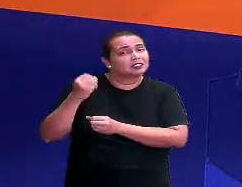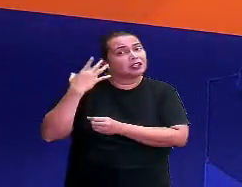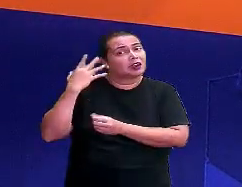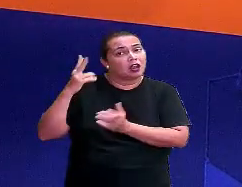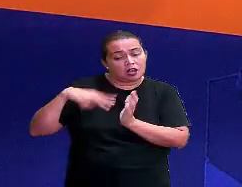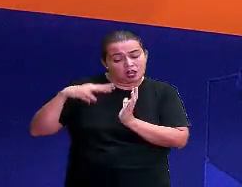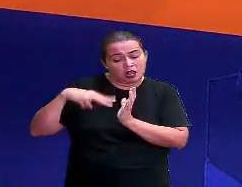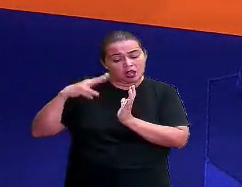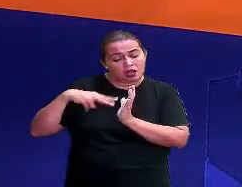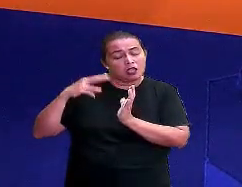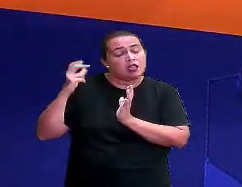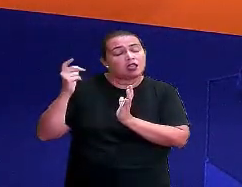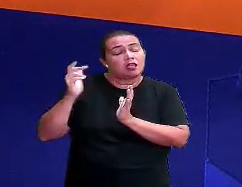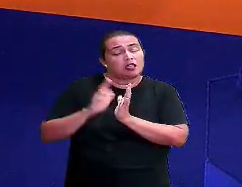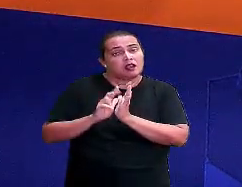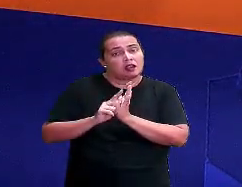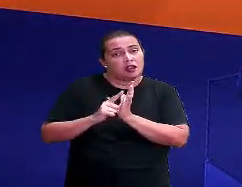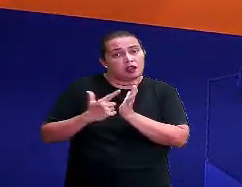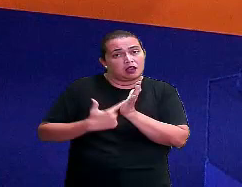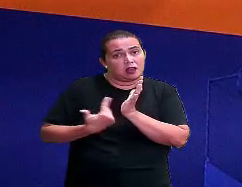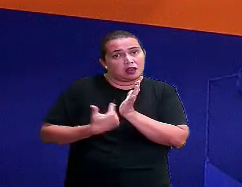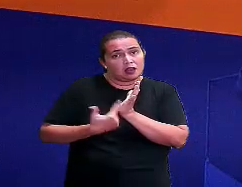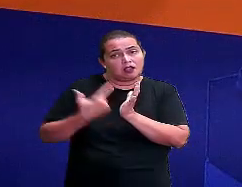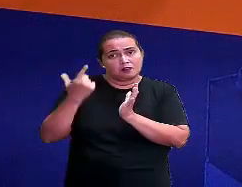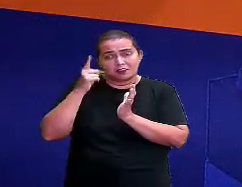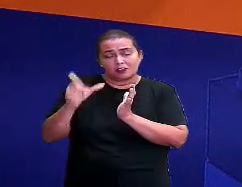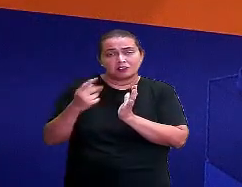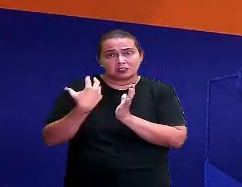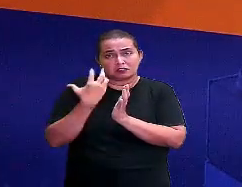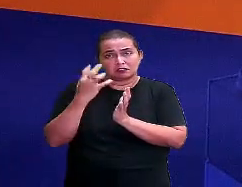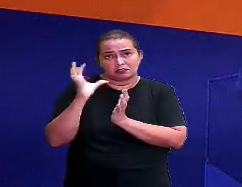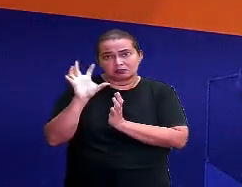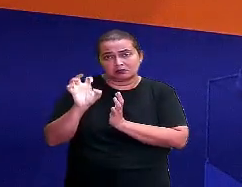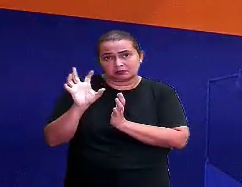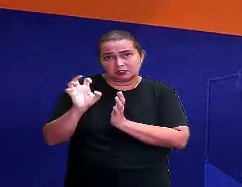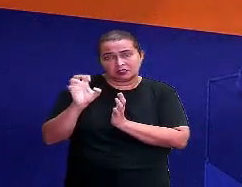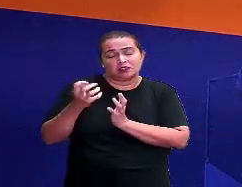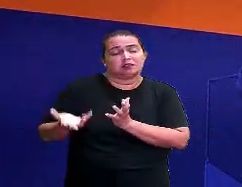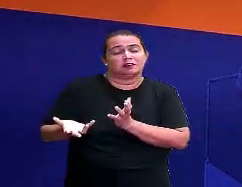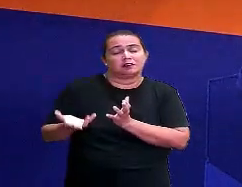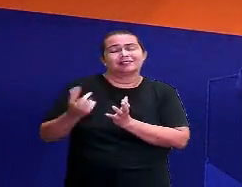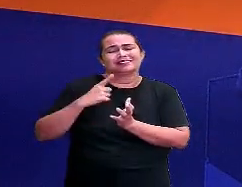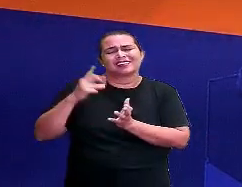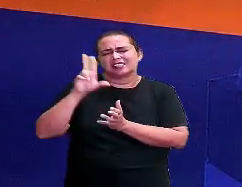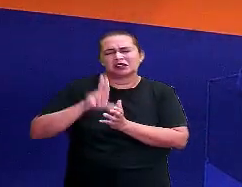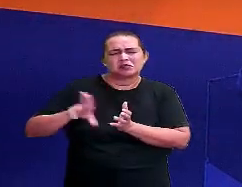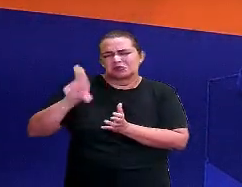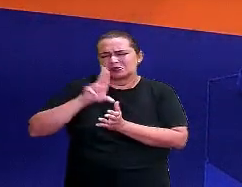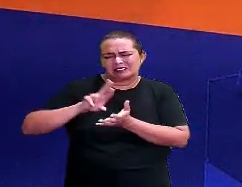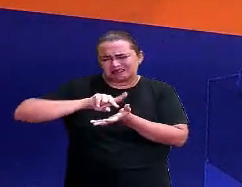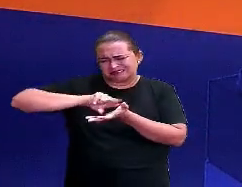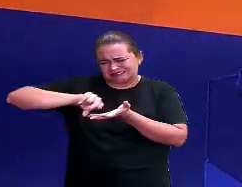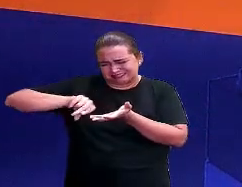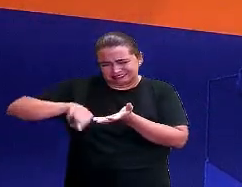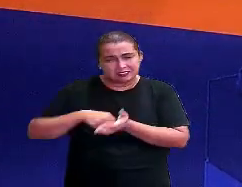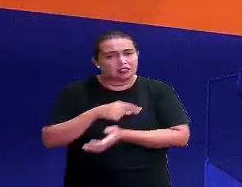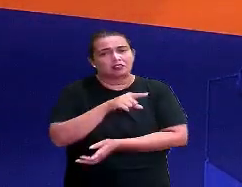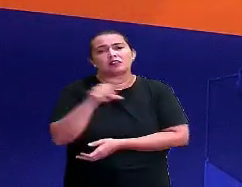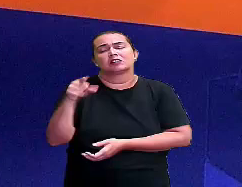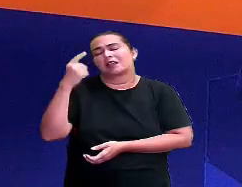livro dentro do celular, ali em PDF. Então, tem várias utilidades, não verdade? Então, agora eu quero que você pense comigo.